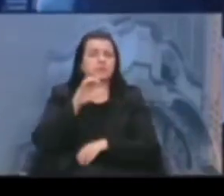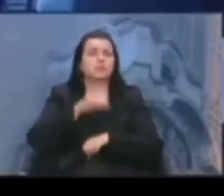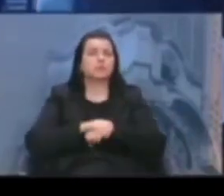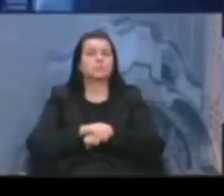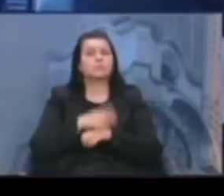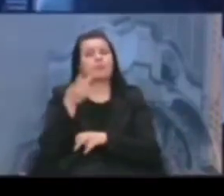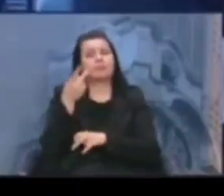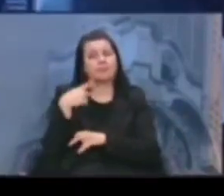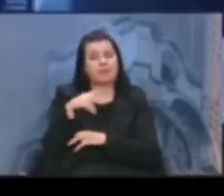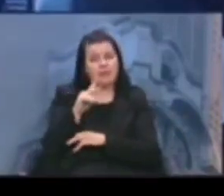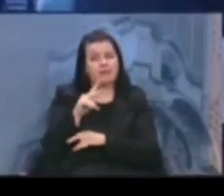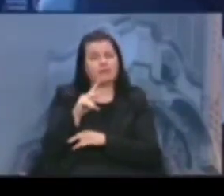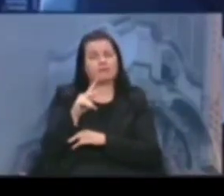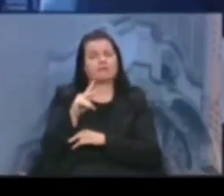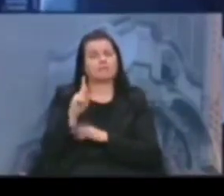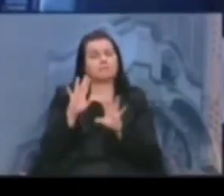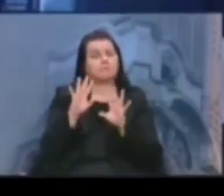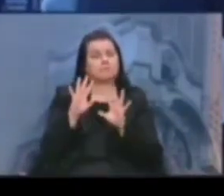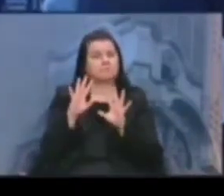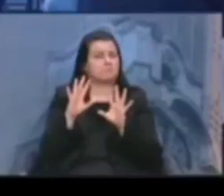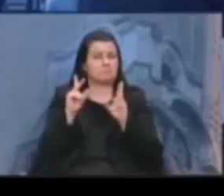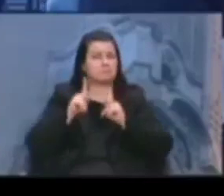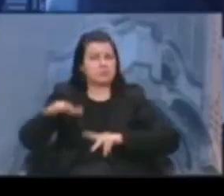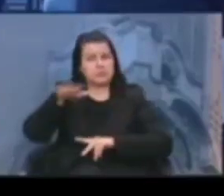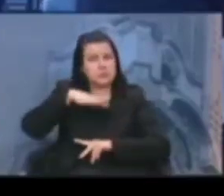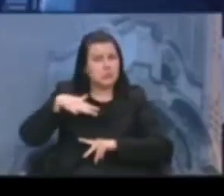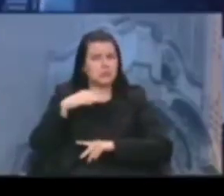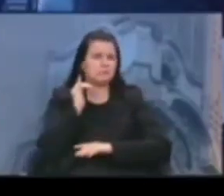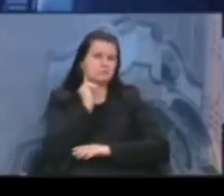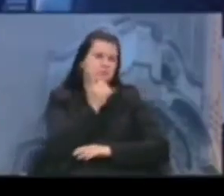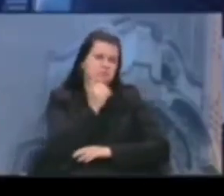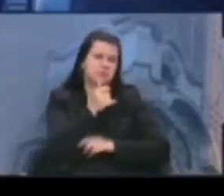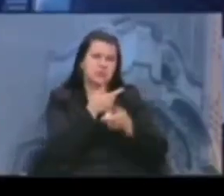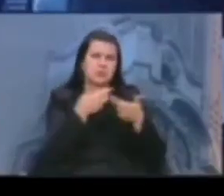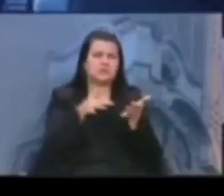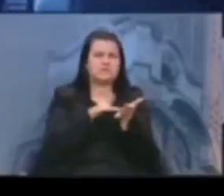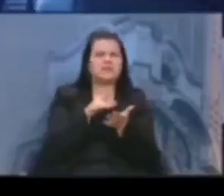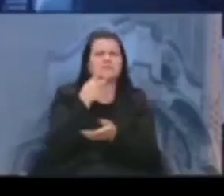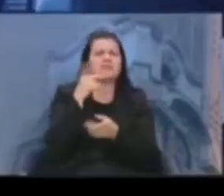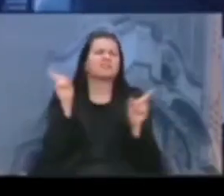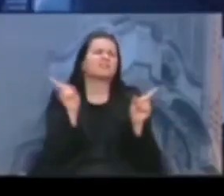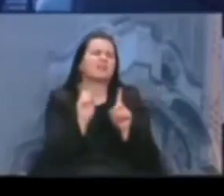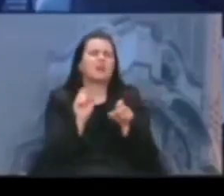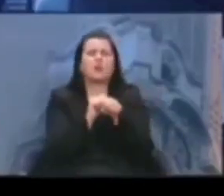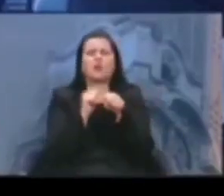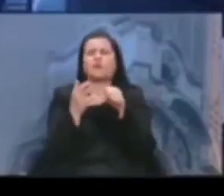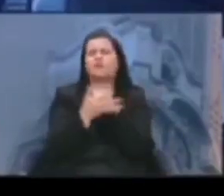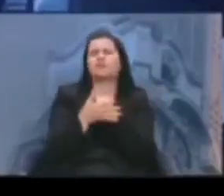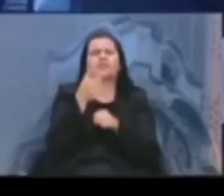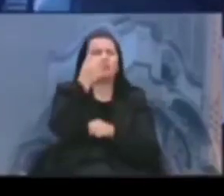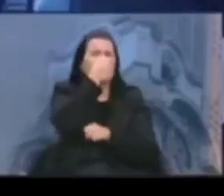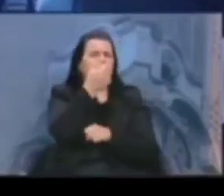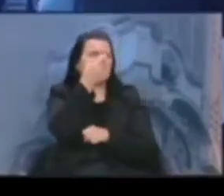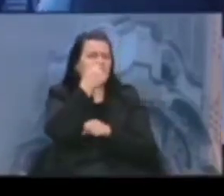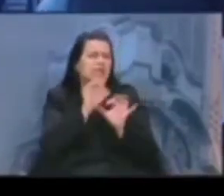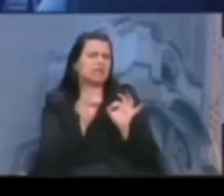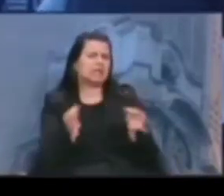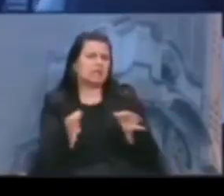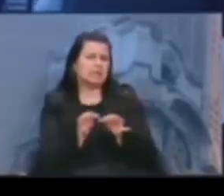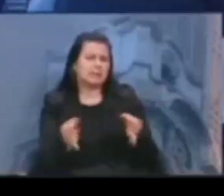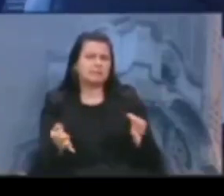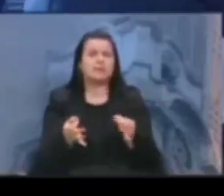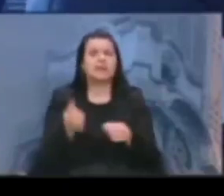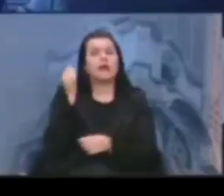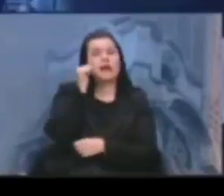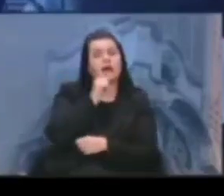ido é dessas pessoas que emitiam essas notícias de que a Covid não era nada, que era uma gripe pequena. Ela chegou a